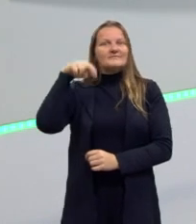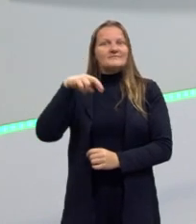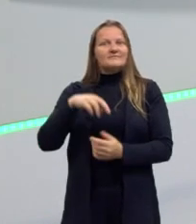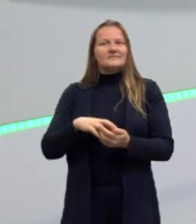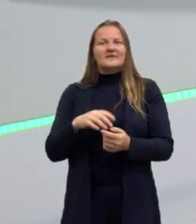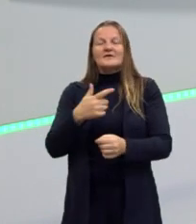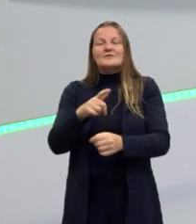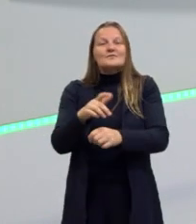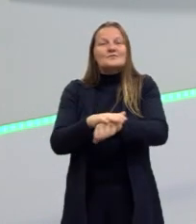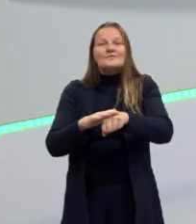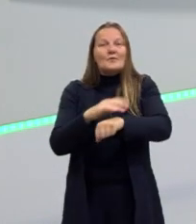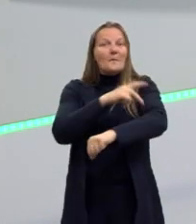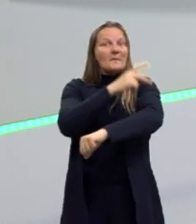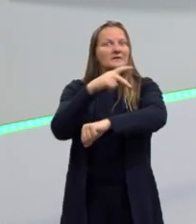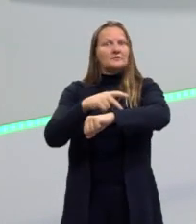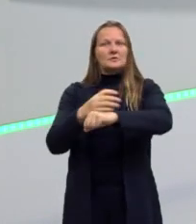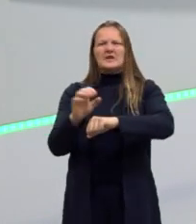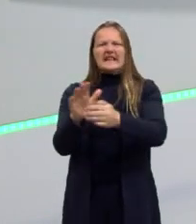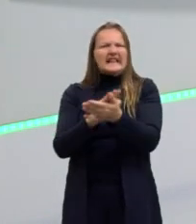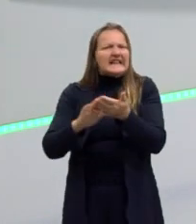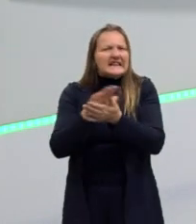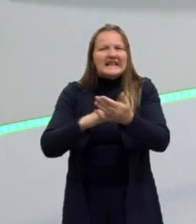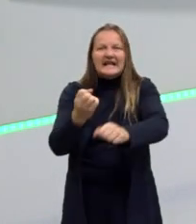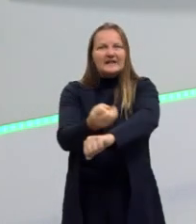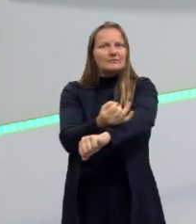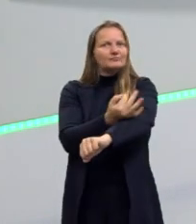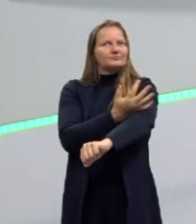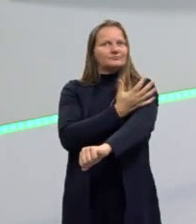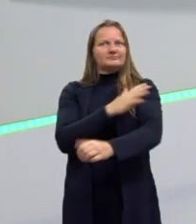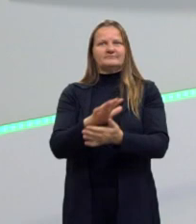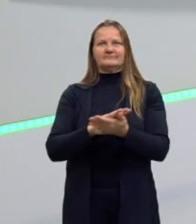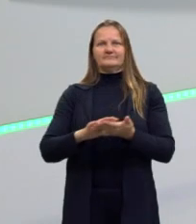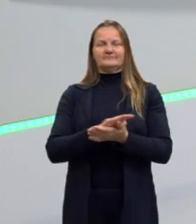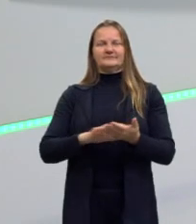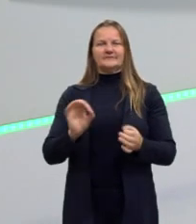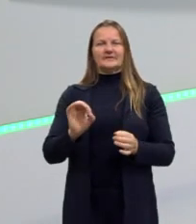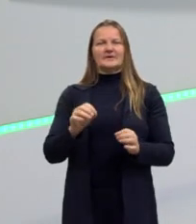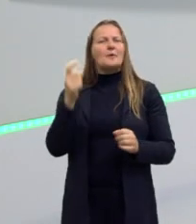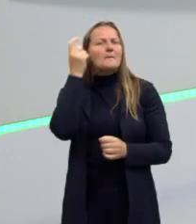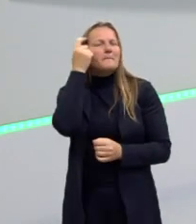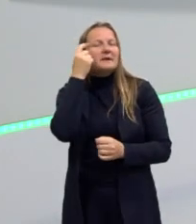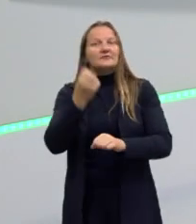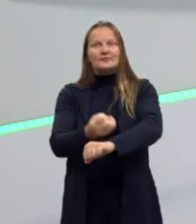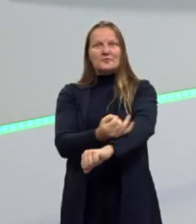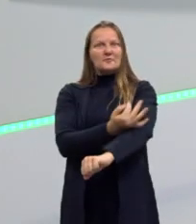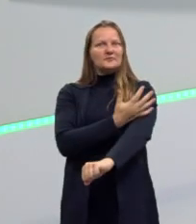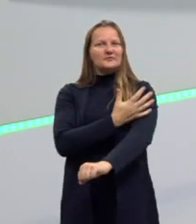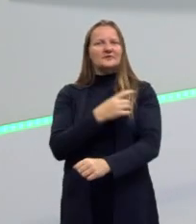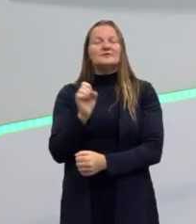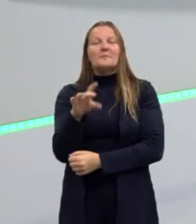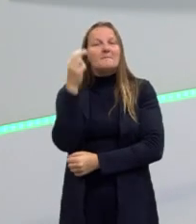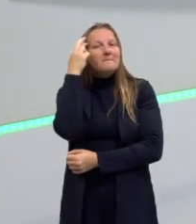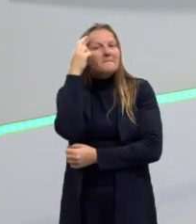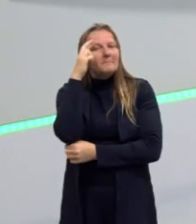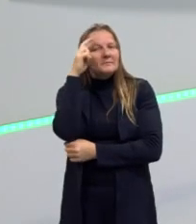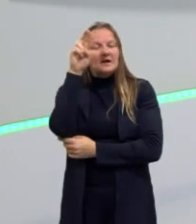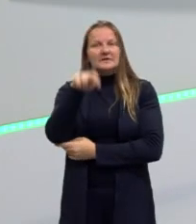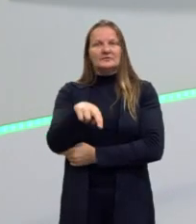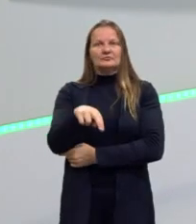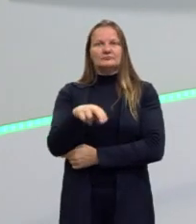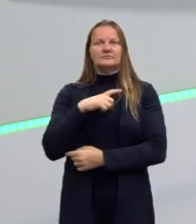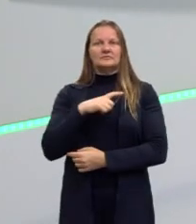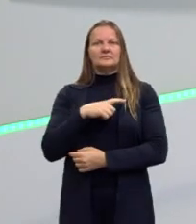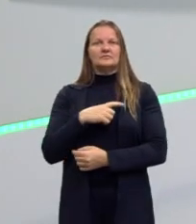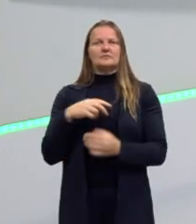emotividade, eles não são emotivos. Eles não pensam nas emoções, eles pensam pela razão. Então, eles